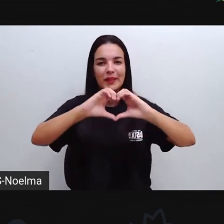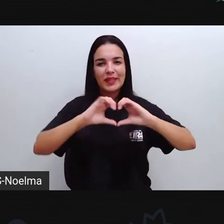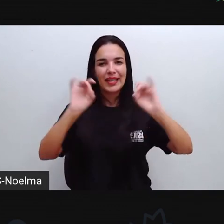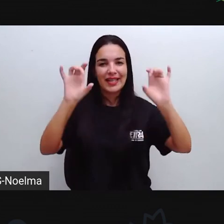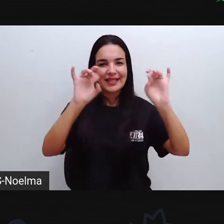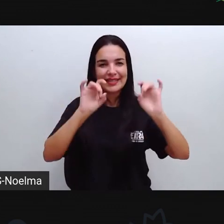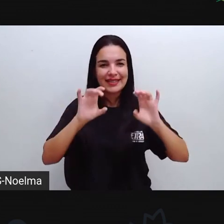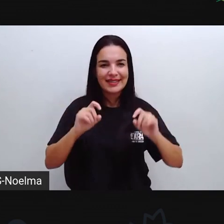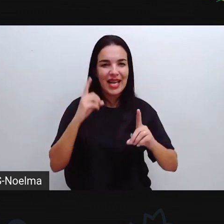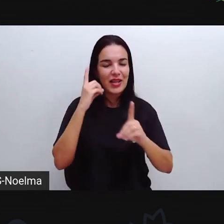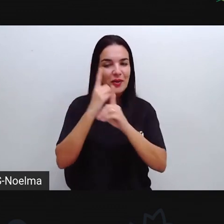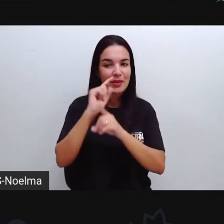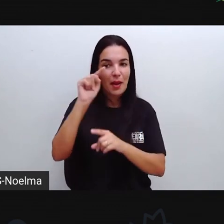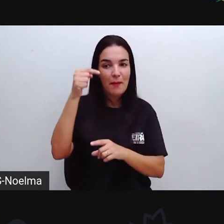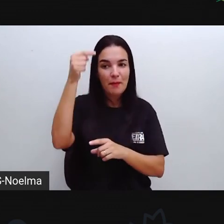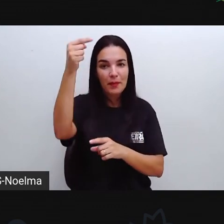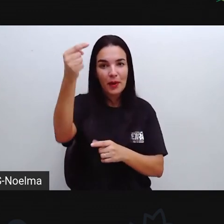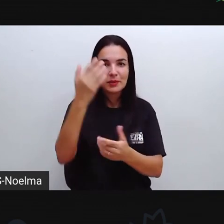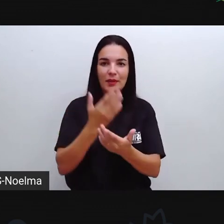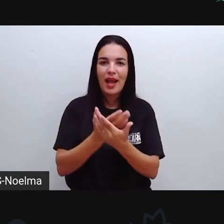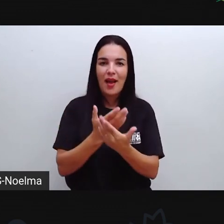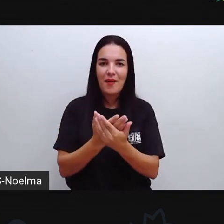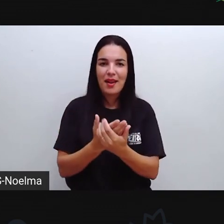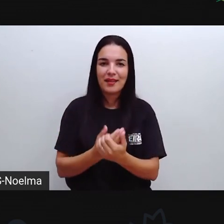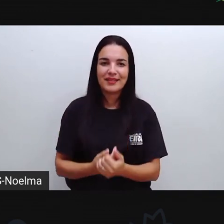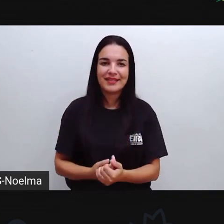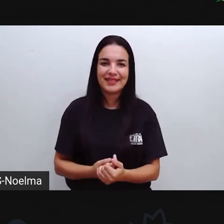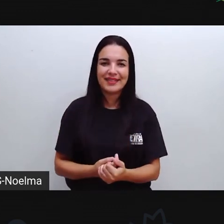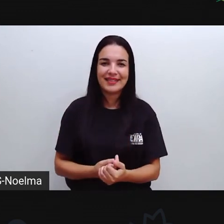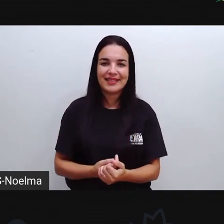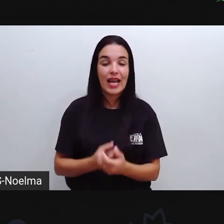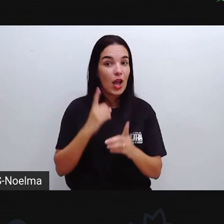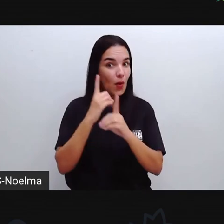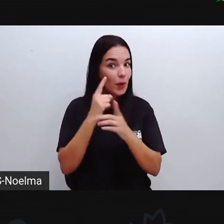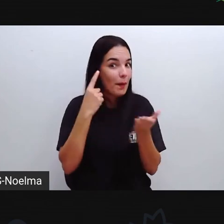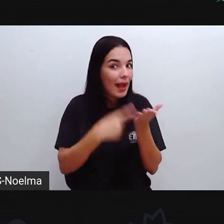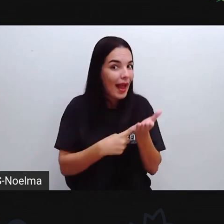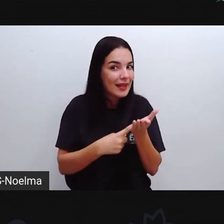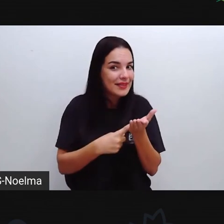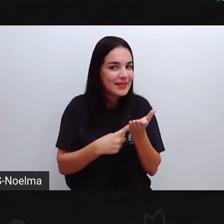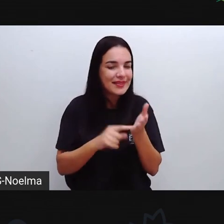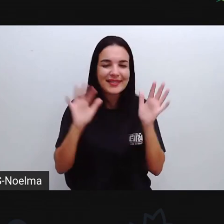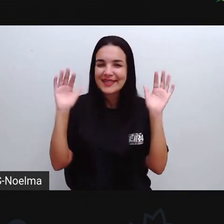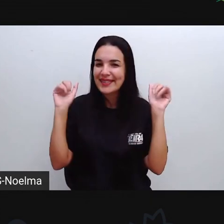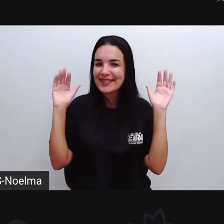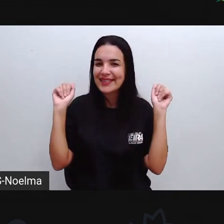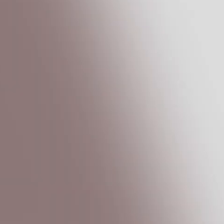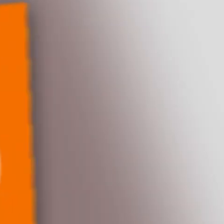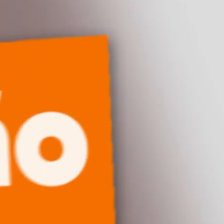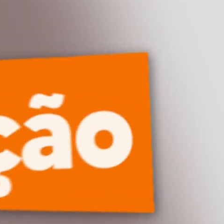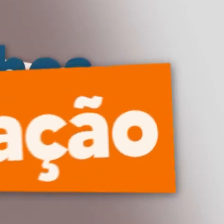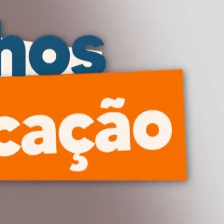cada um de vocês. A gente se encontra na nossa próxima aula. Temos um encontro marcado. Tchau, tchau.